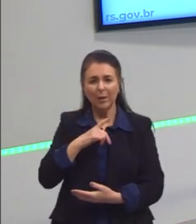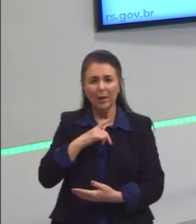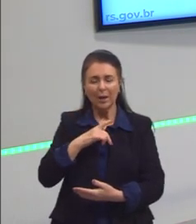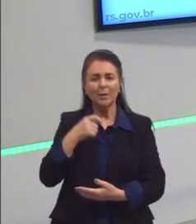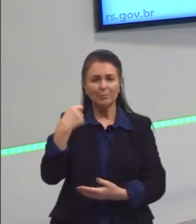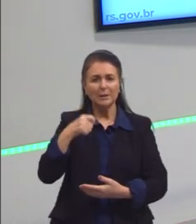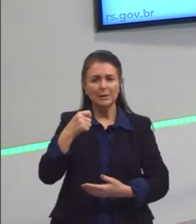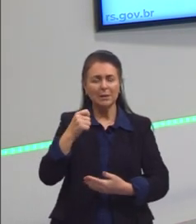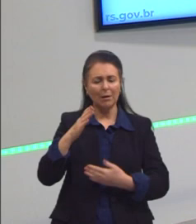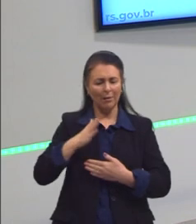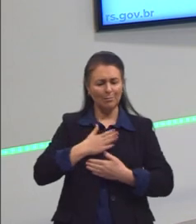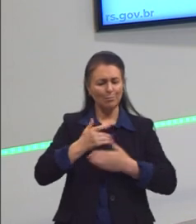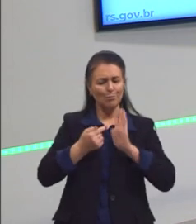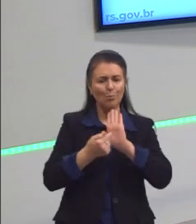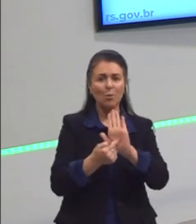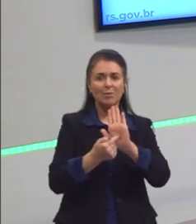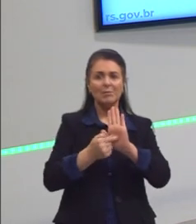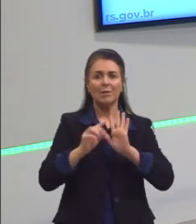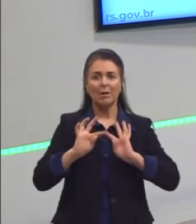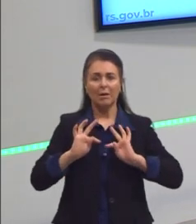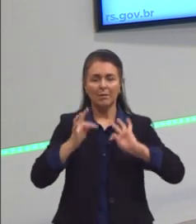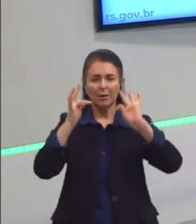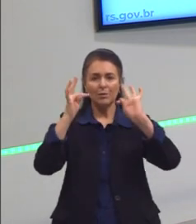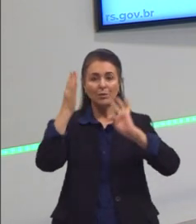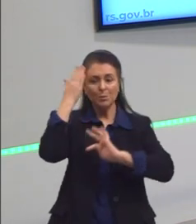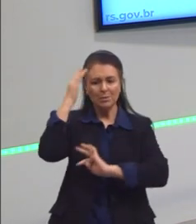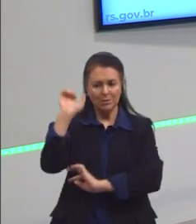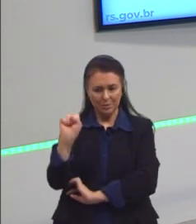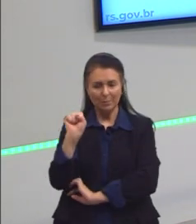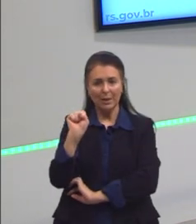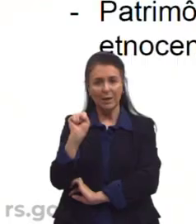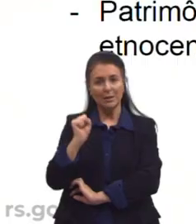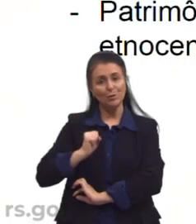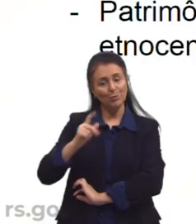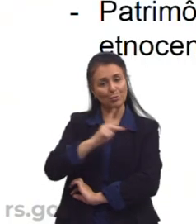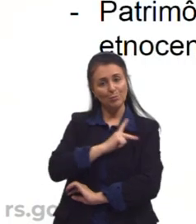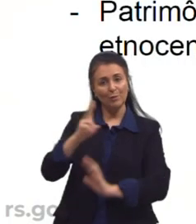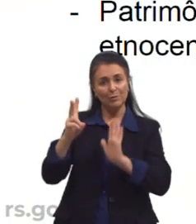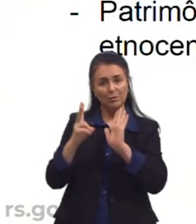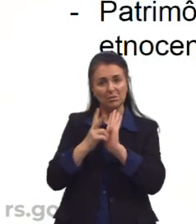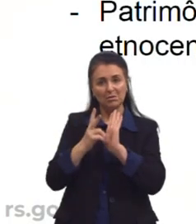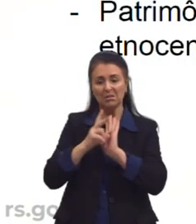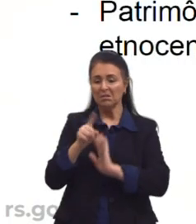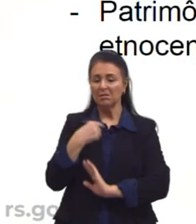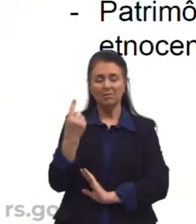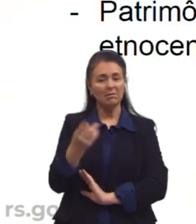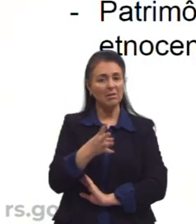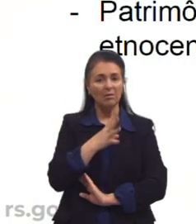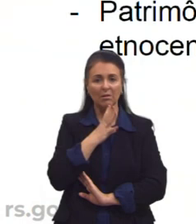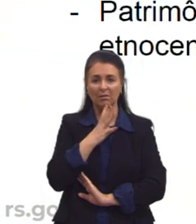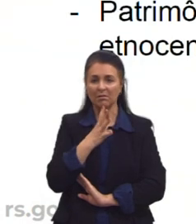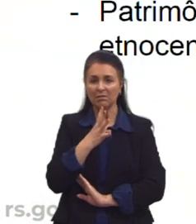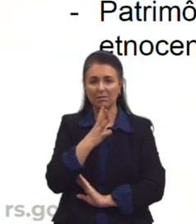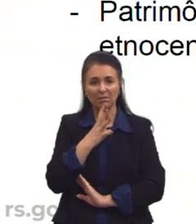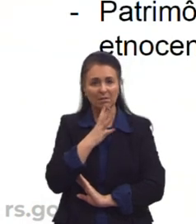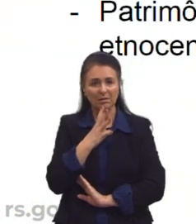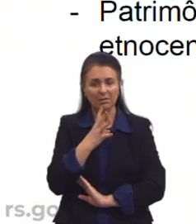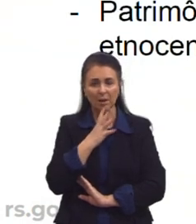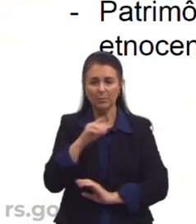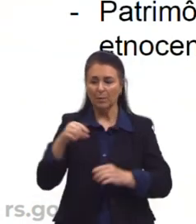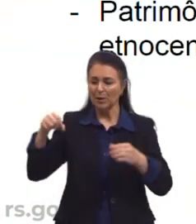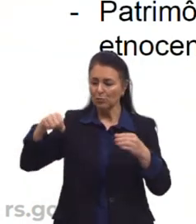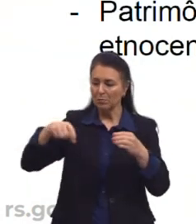exaltar essa tecnologia, esses saberes indígenas que a gente, por vezes, não conhece também. Os saberes de plantas